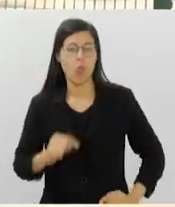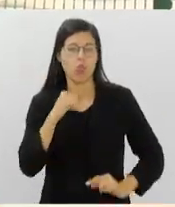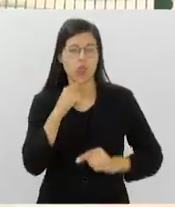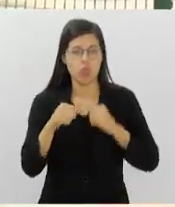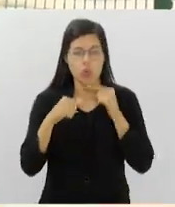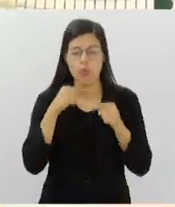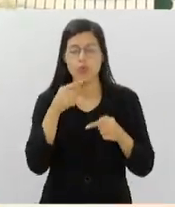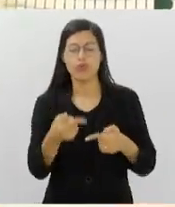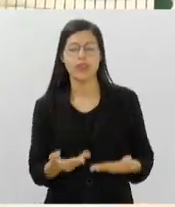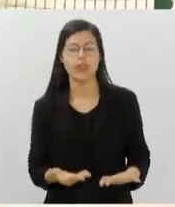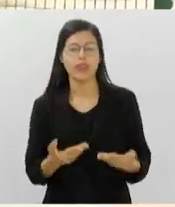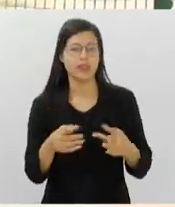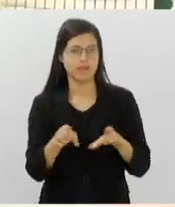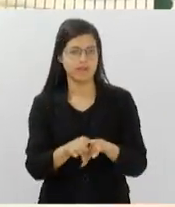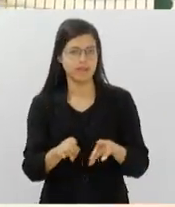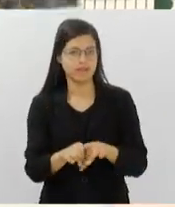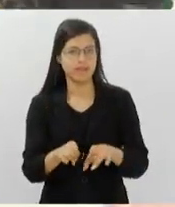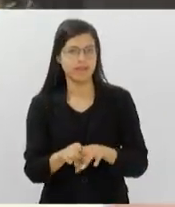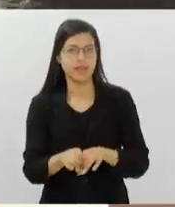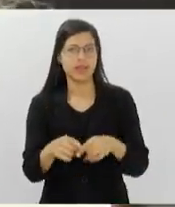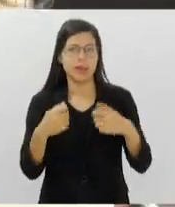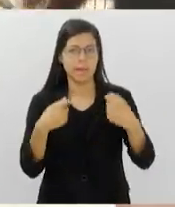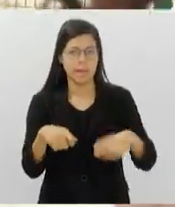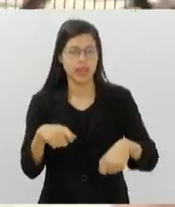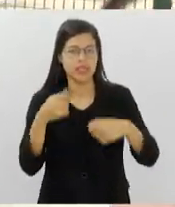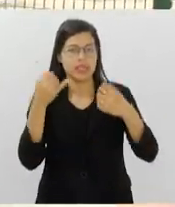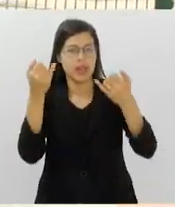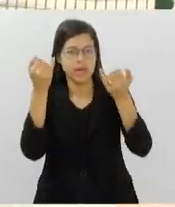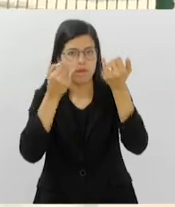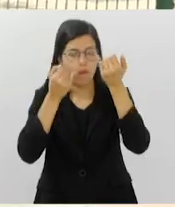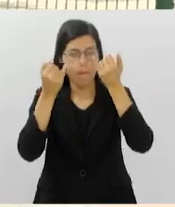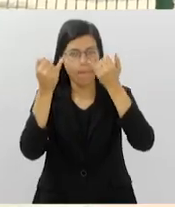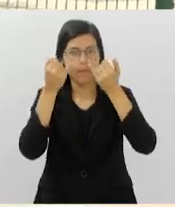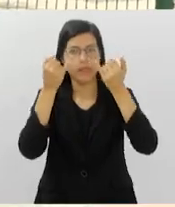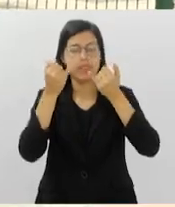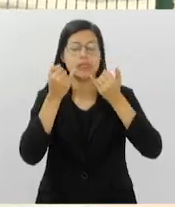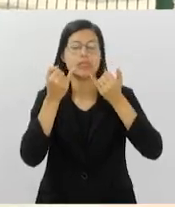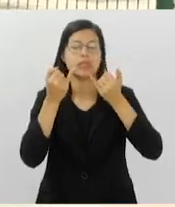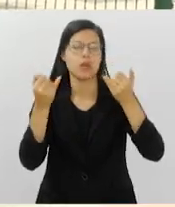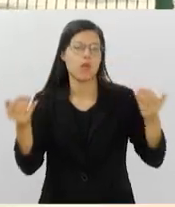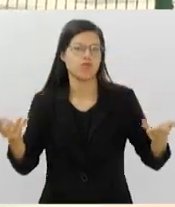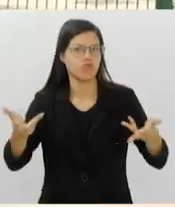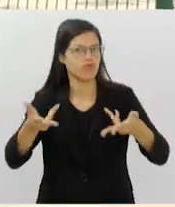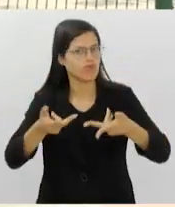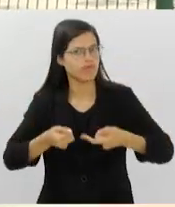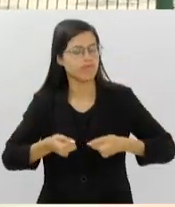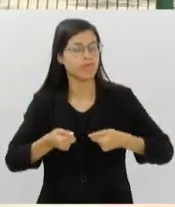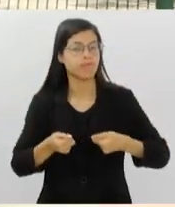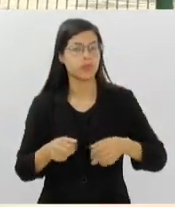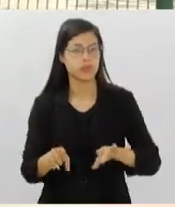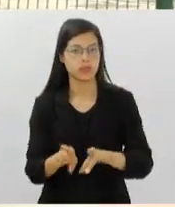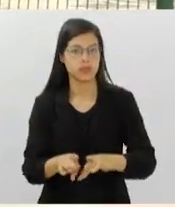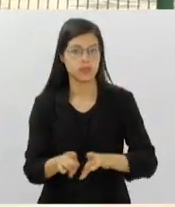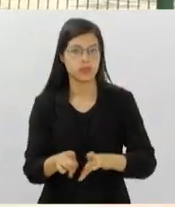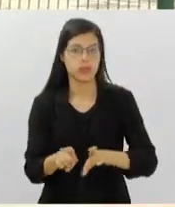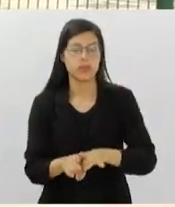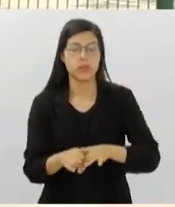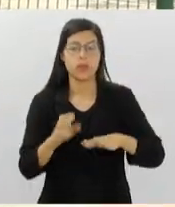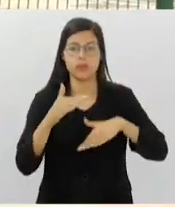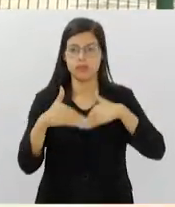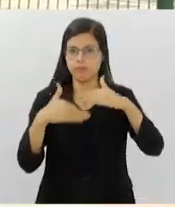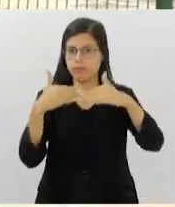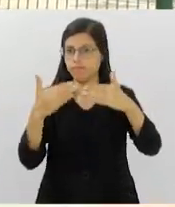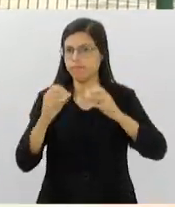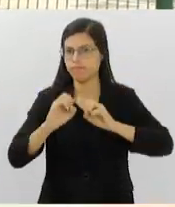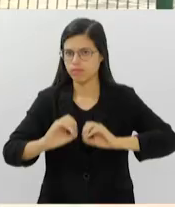cidadão de ser informado de maneira com maior qualidade e envolve também o próprio processo